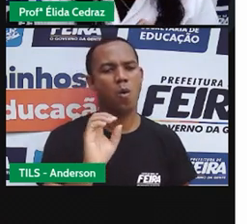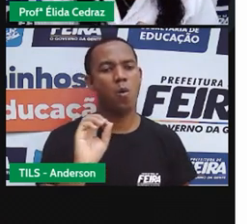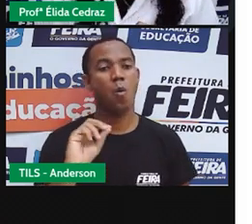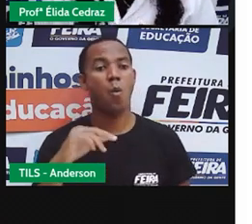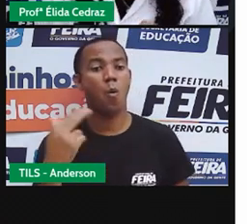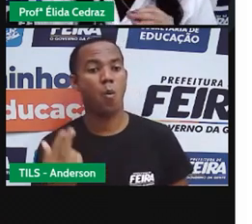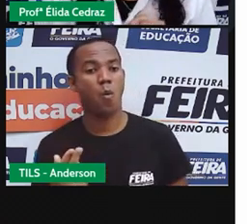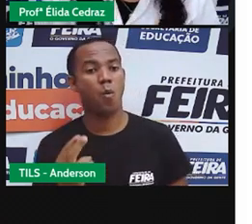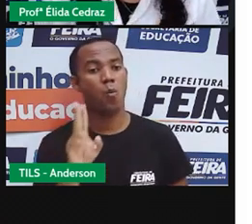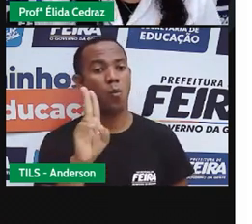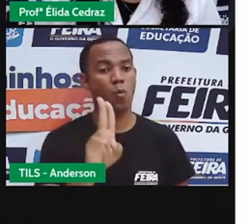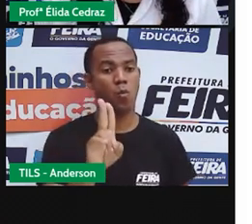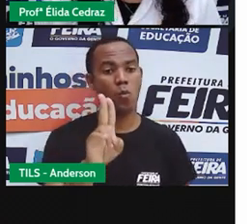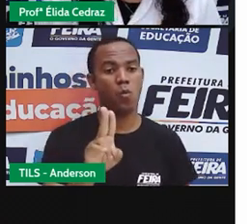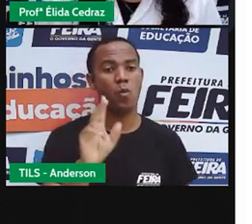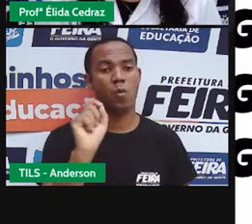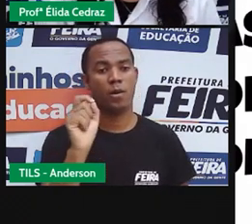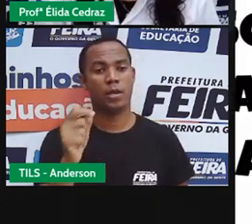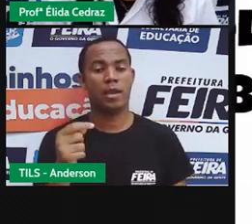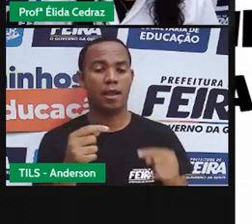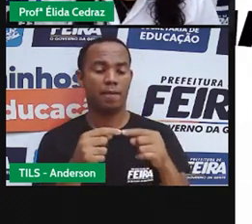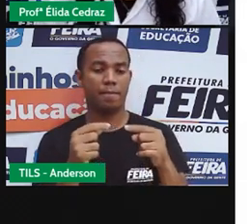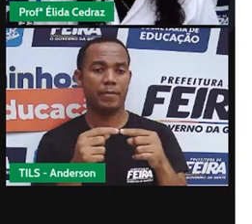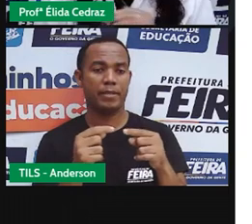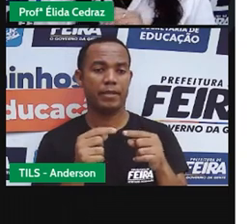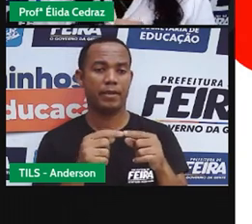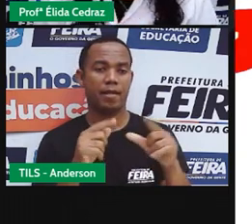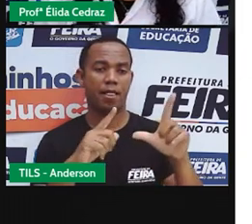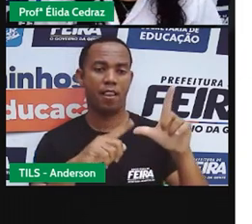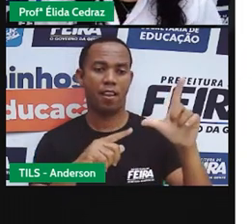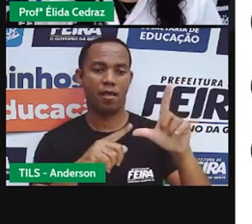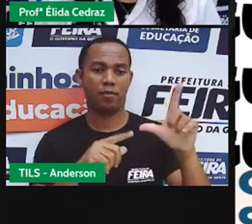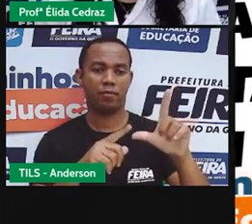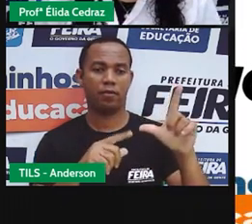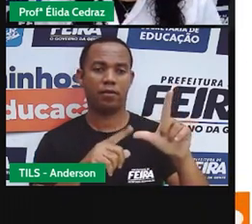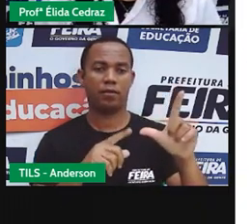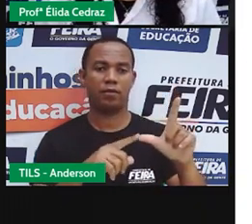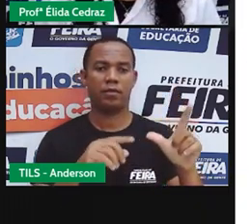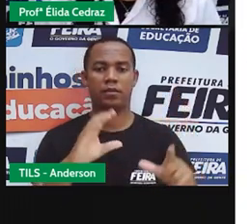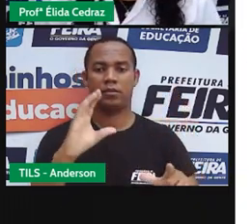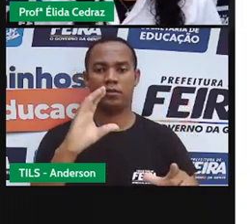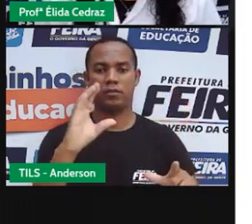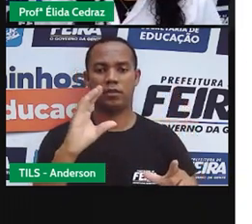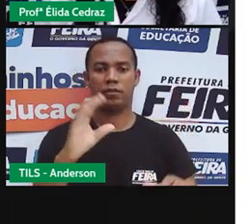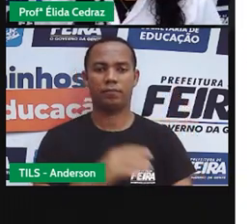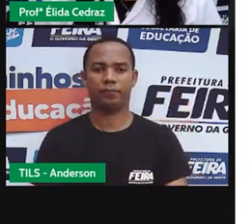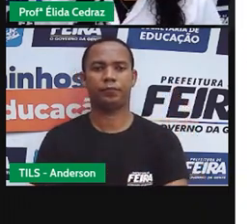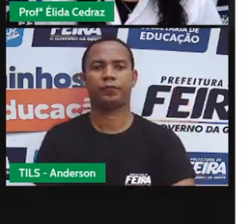bem parecida com a da letra C. Vamos para os próximos slides. Olha só.